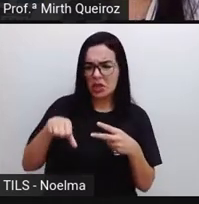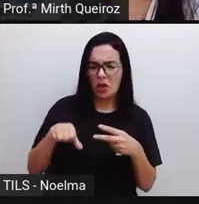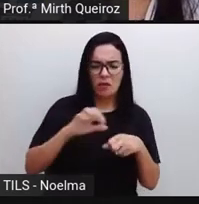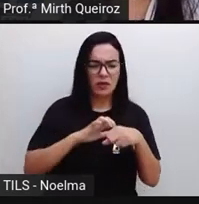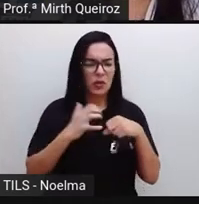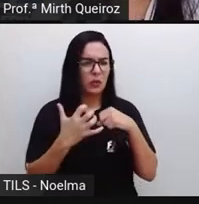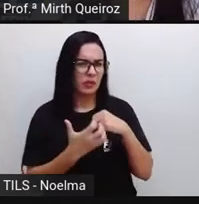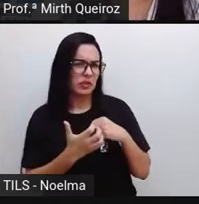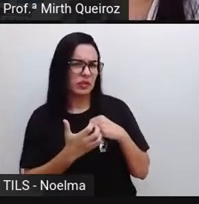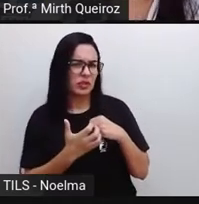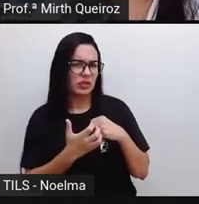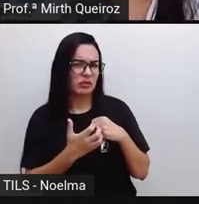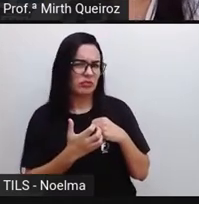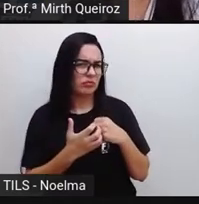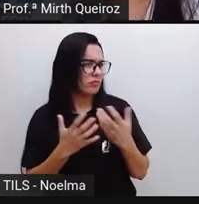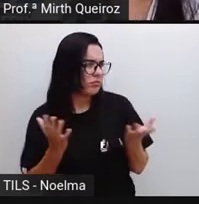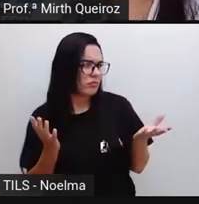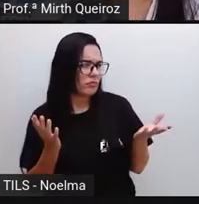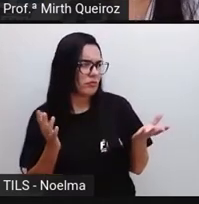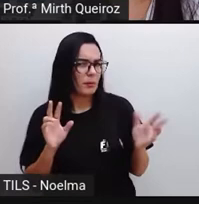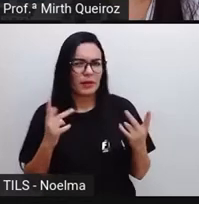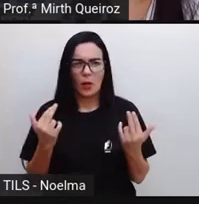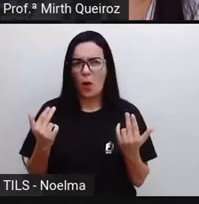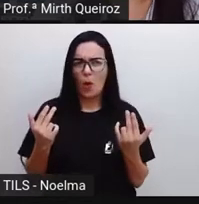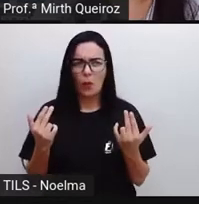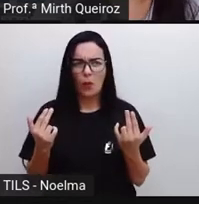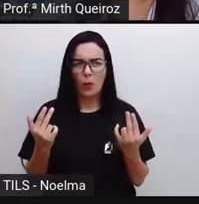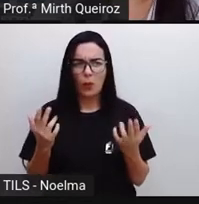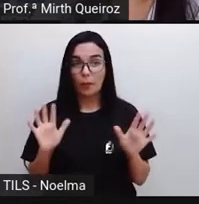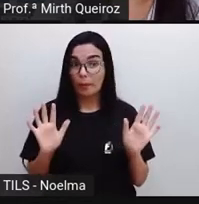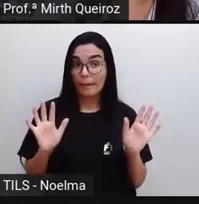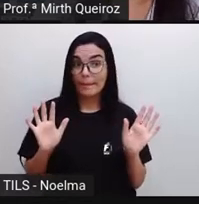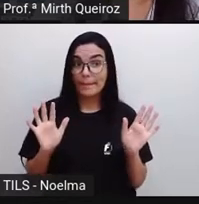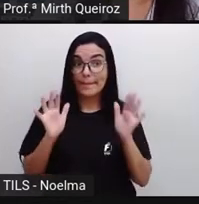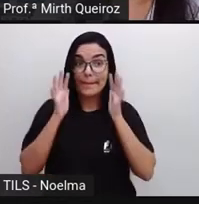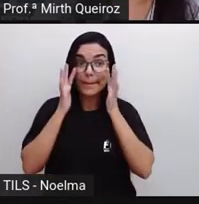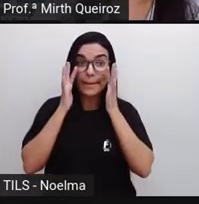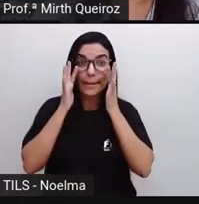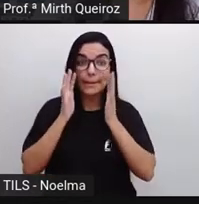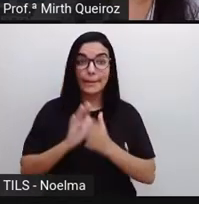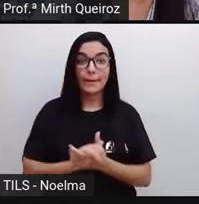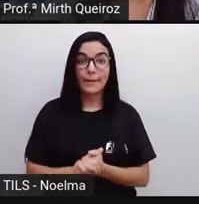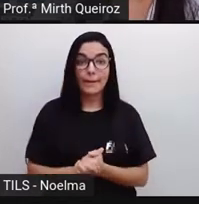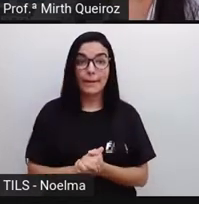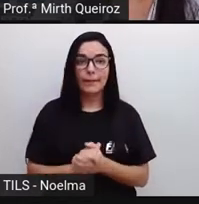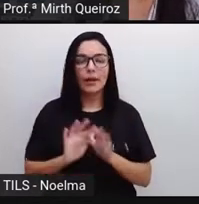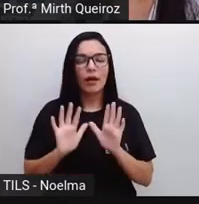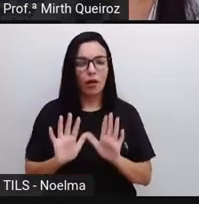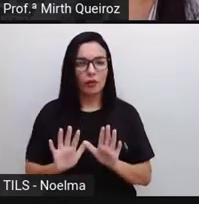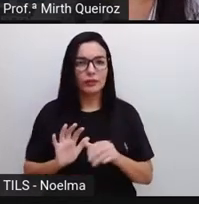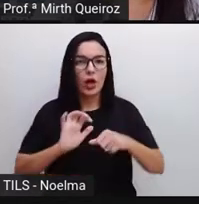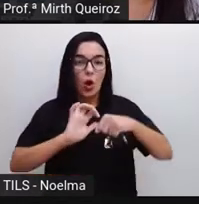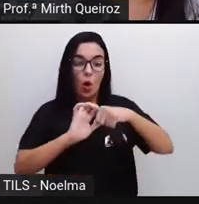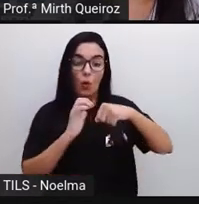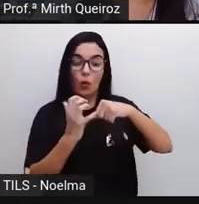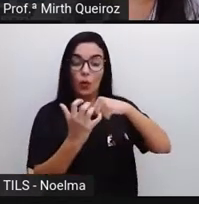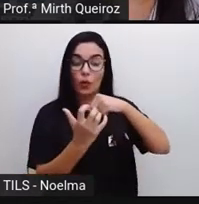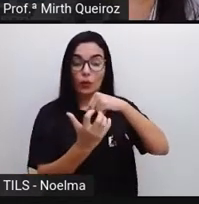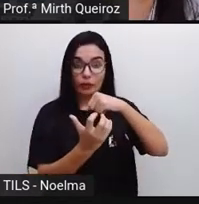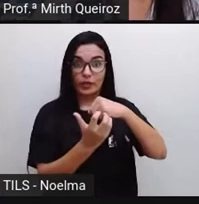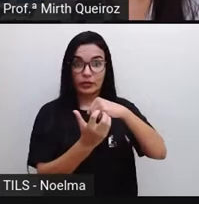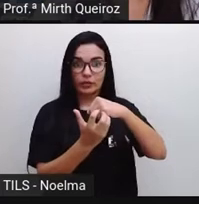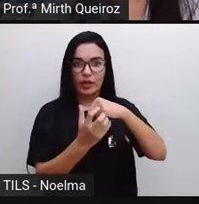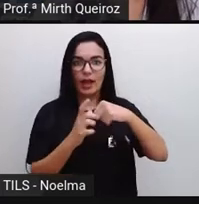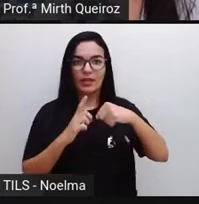mesma coisa? Covid-19, coronavírus, é uma coisa só? Será? O coronavírus